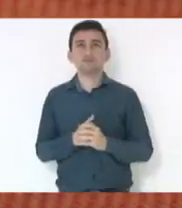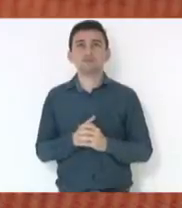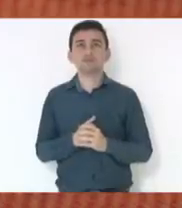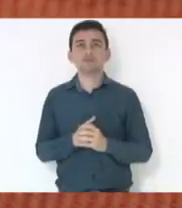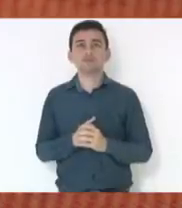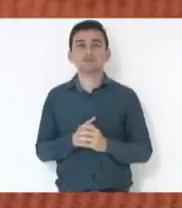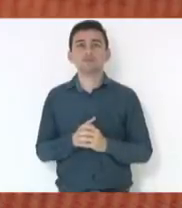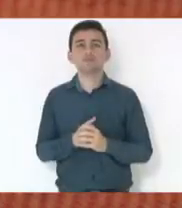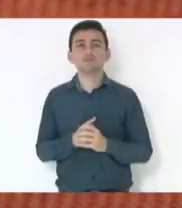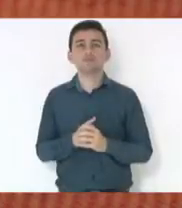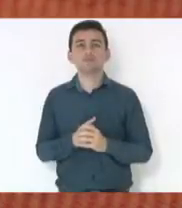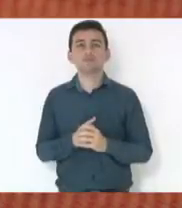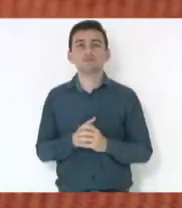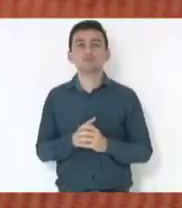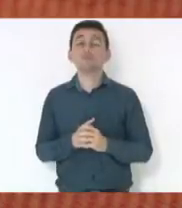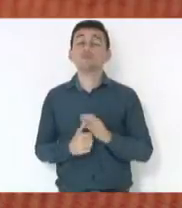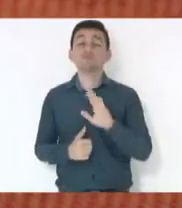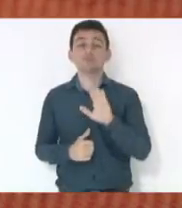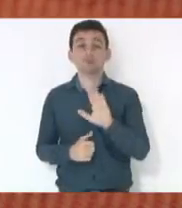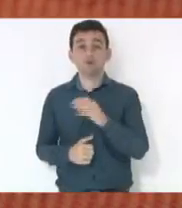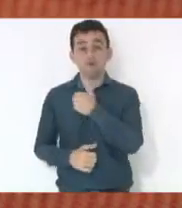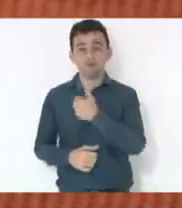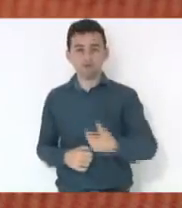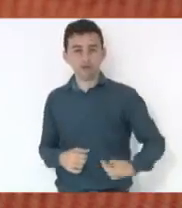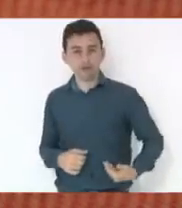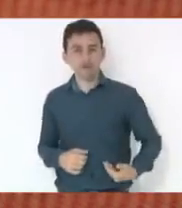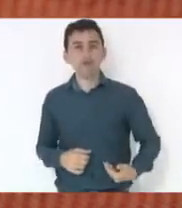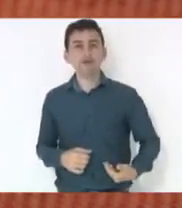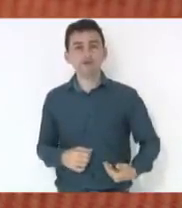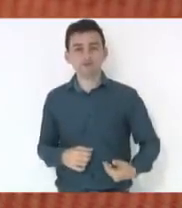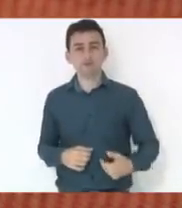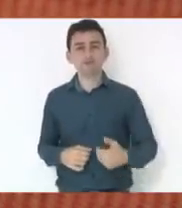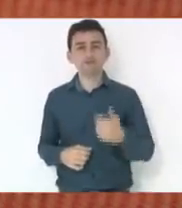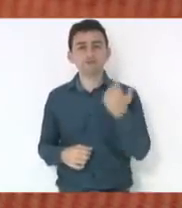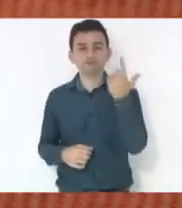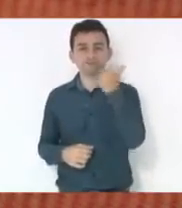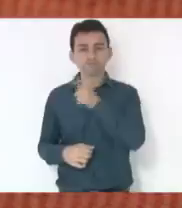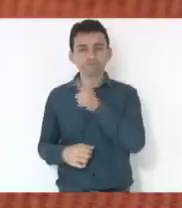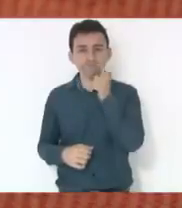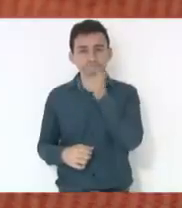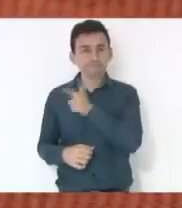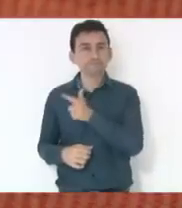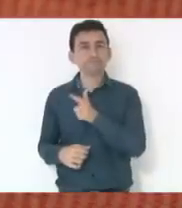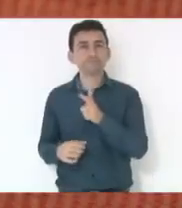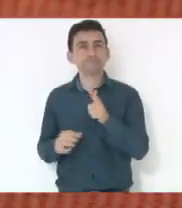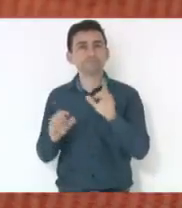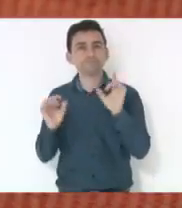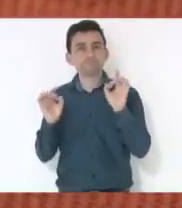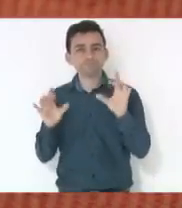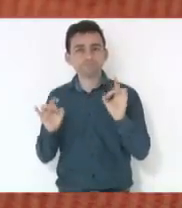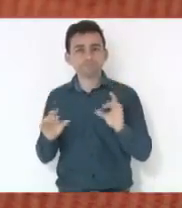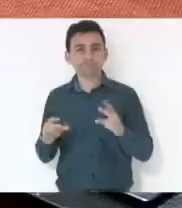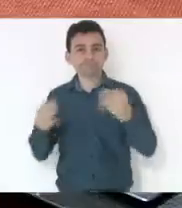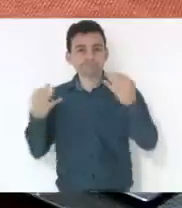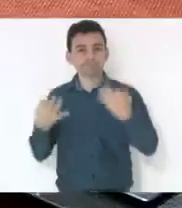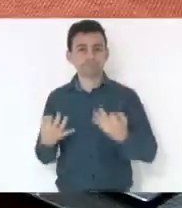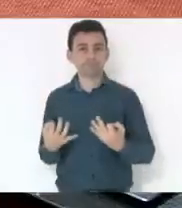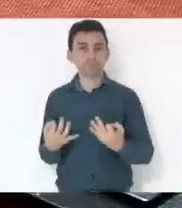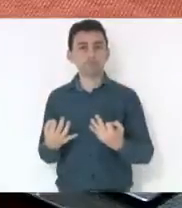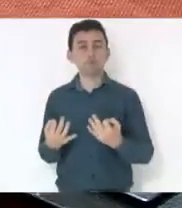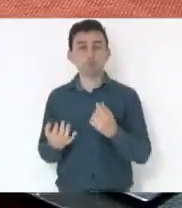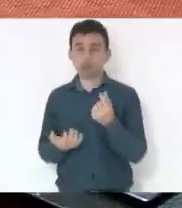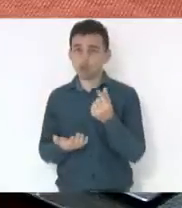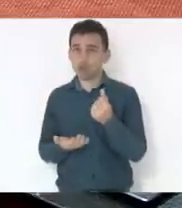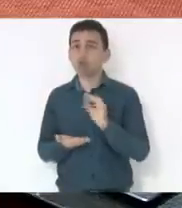O governo vem cumprindo, o atual governo vem cumprindo, sim, o repasse